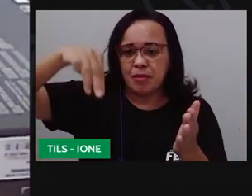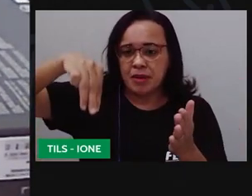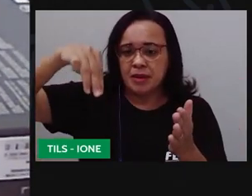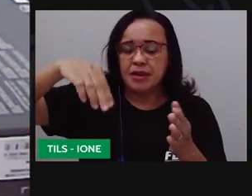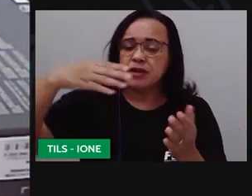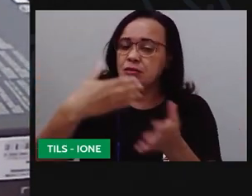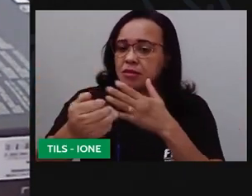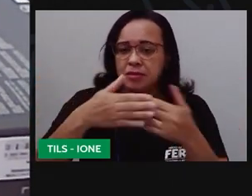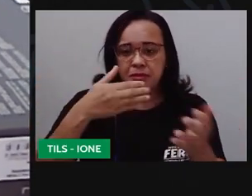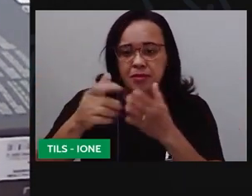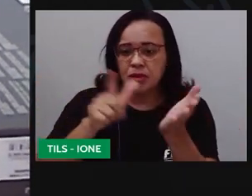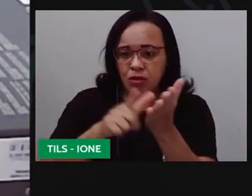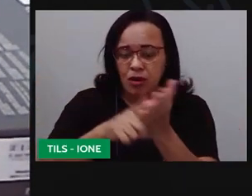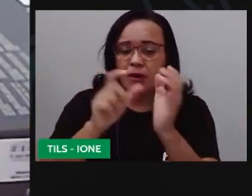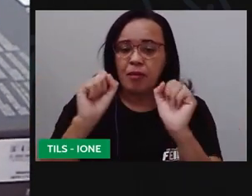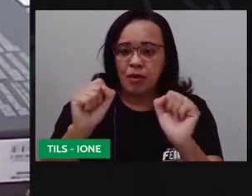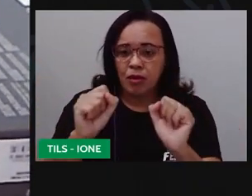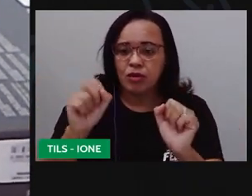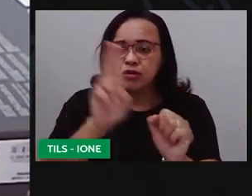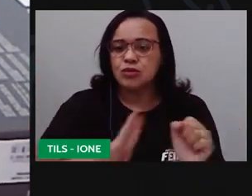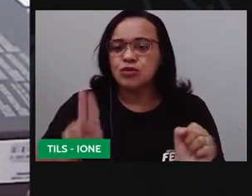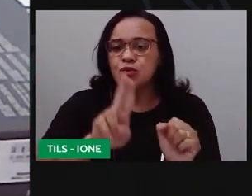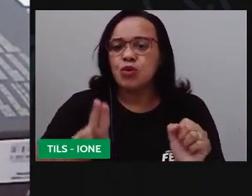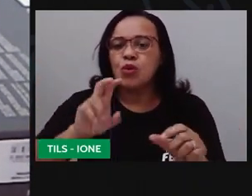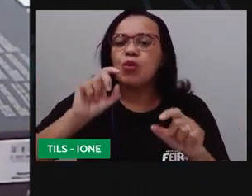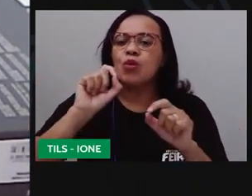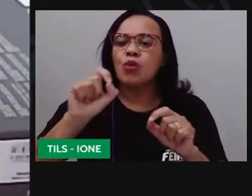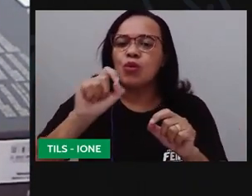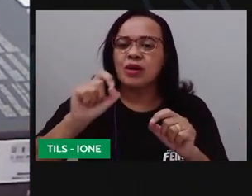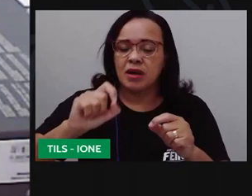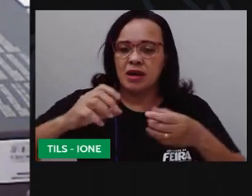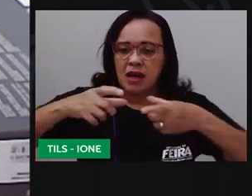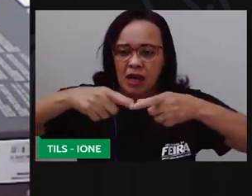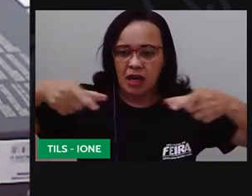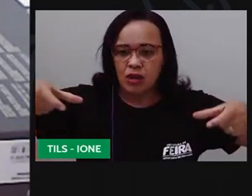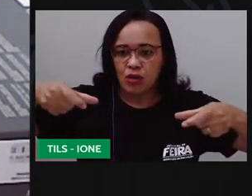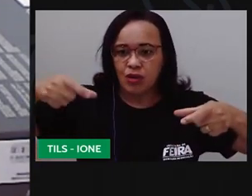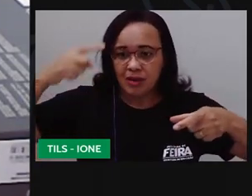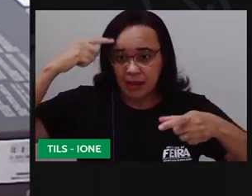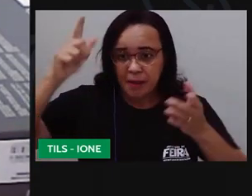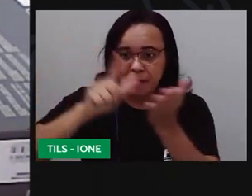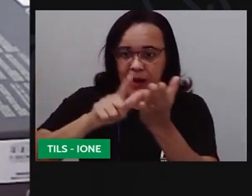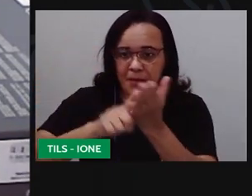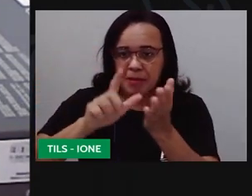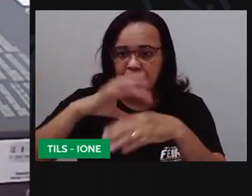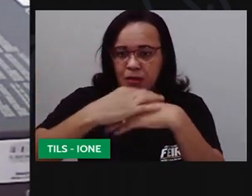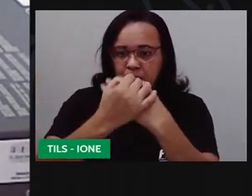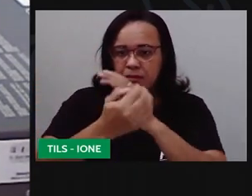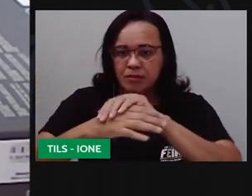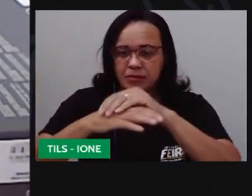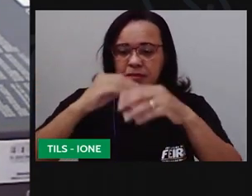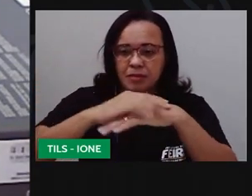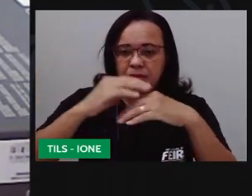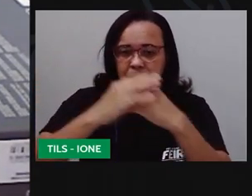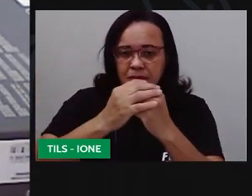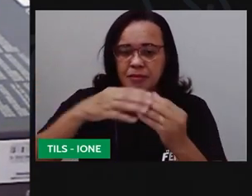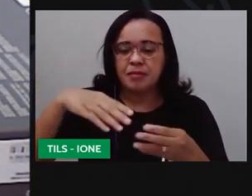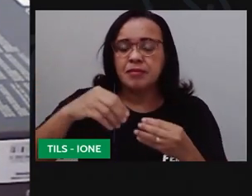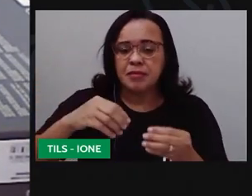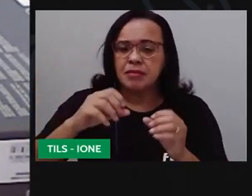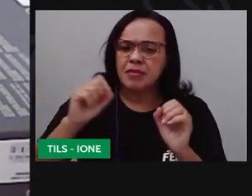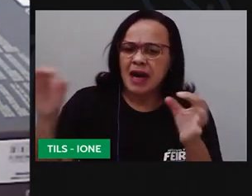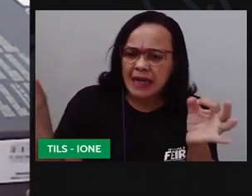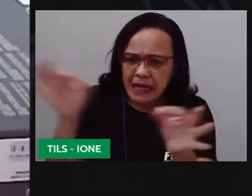a Pro tá utilizando aqui né aqueles rolinhos de papel toalha tá vendo você pode usar a sobra né o rolinho que